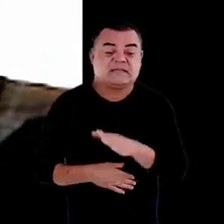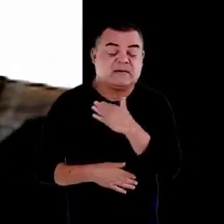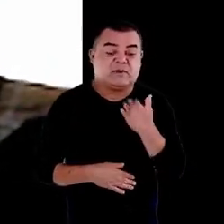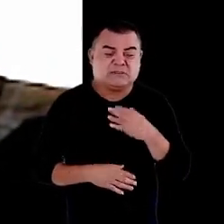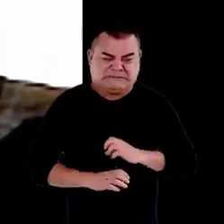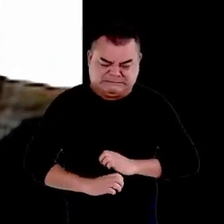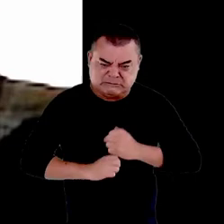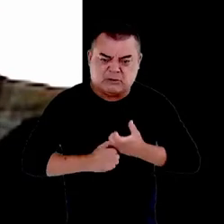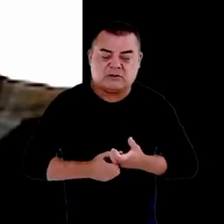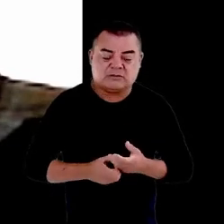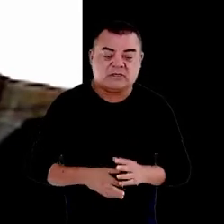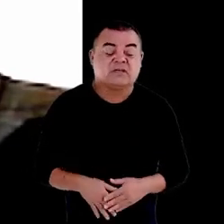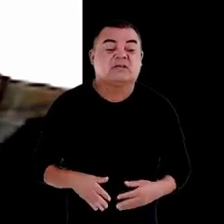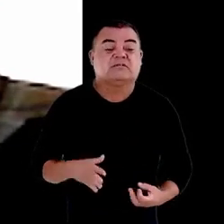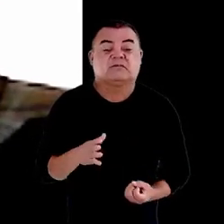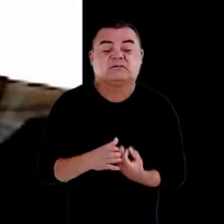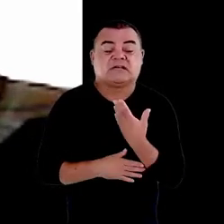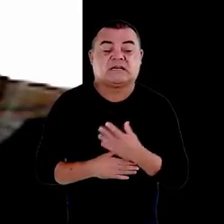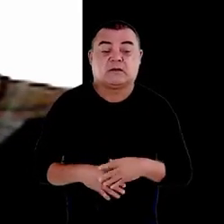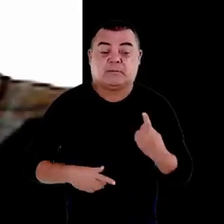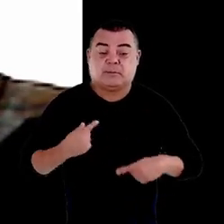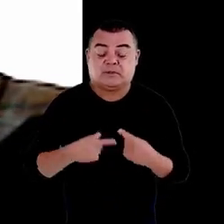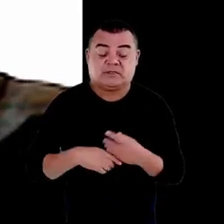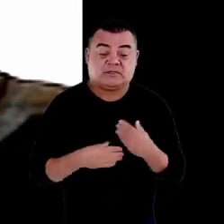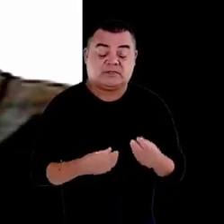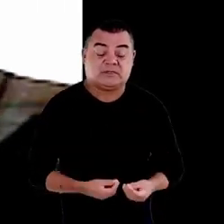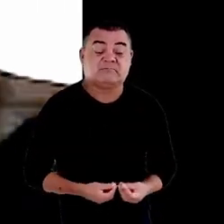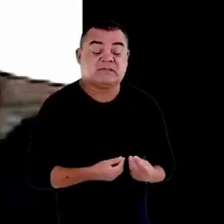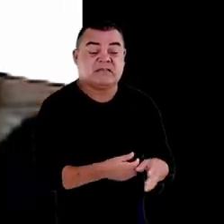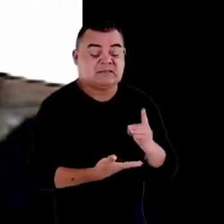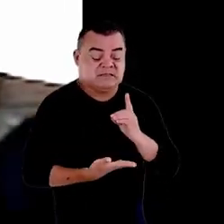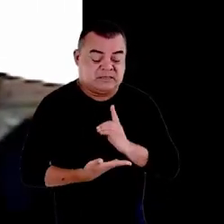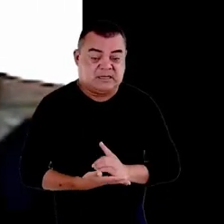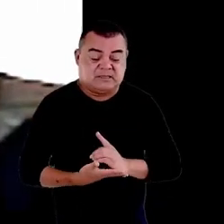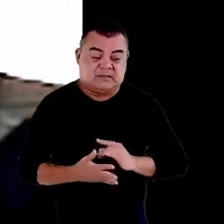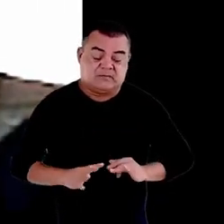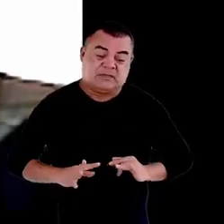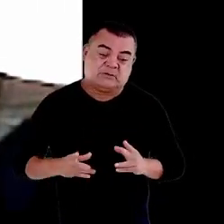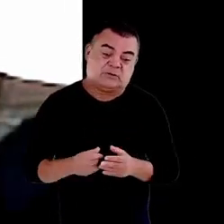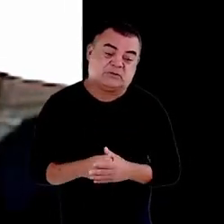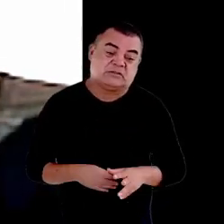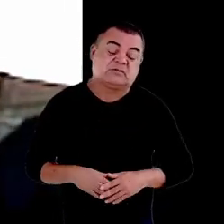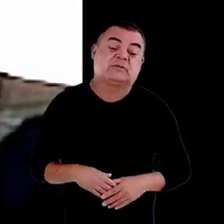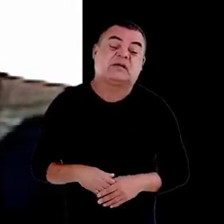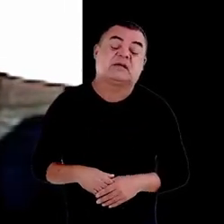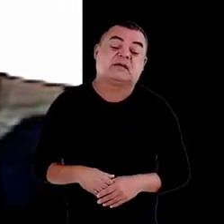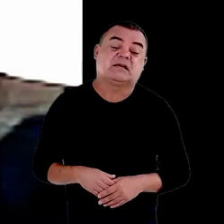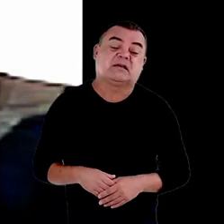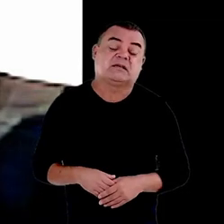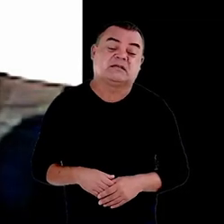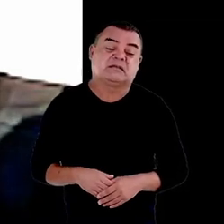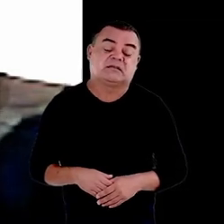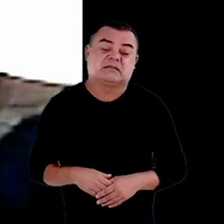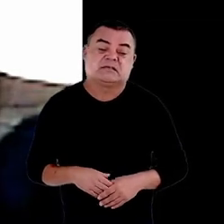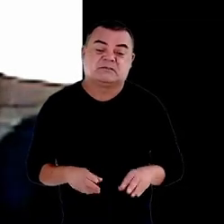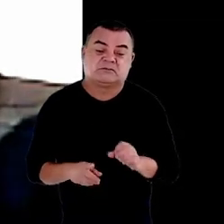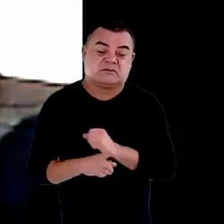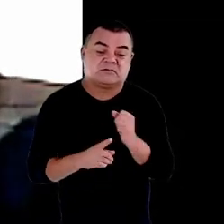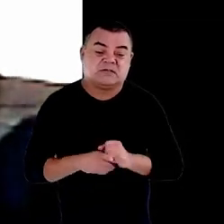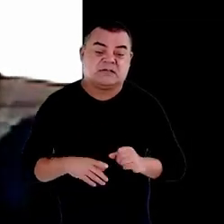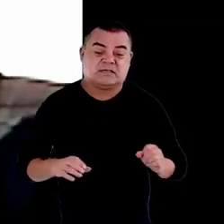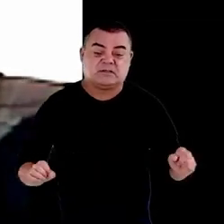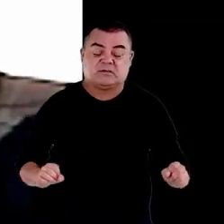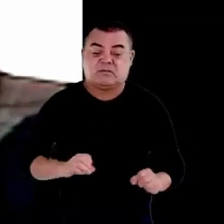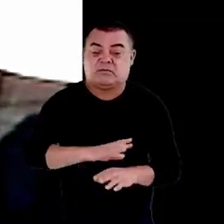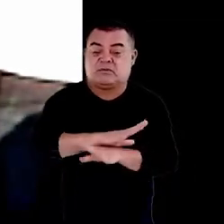vamos implantar políticas garantir dignidade para todos para que as cidades possam florir e a humanidade possa renascer das